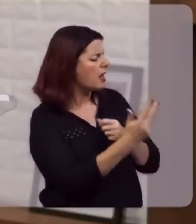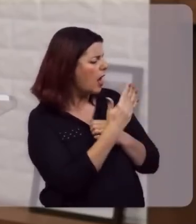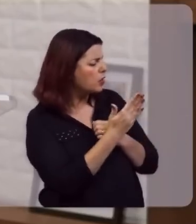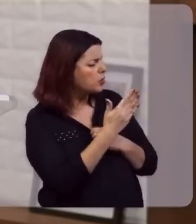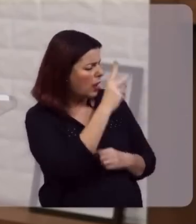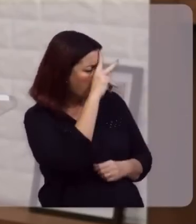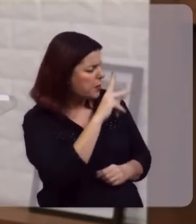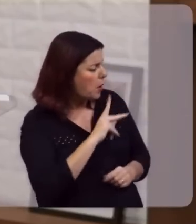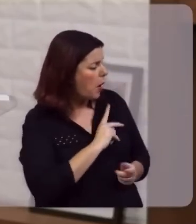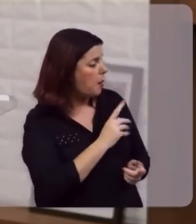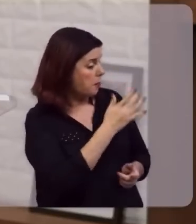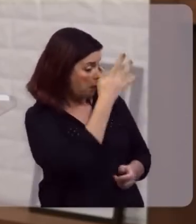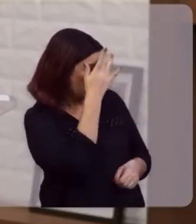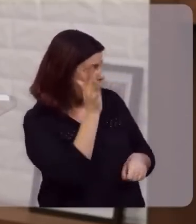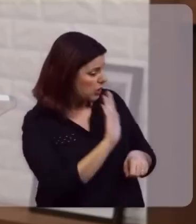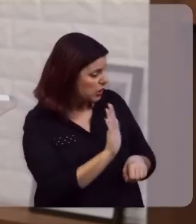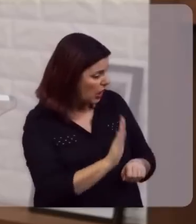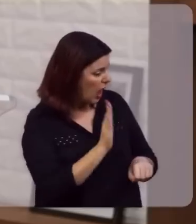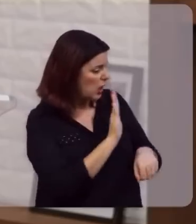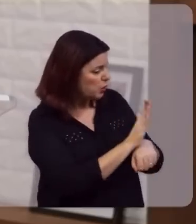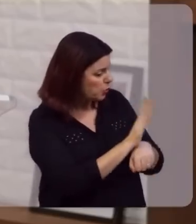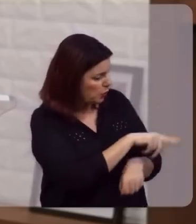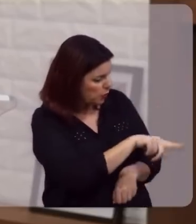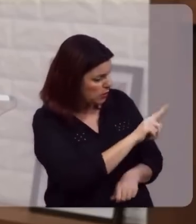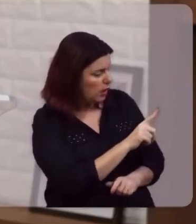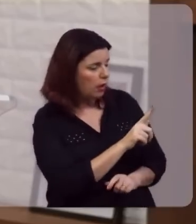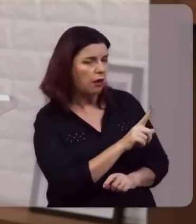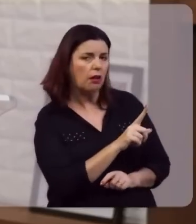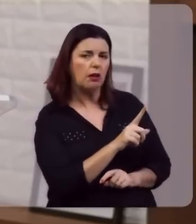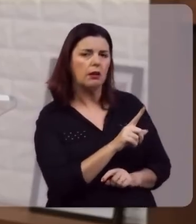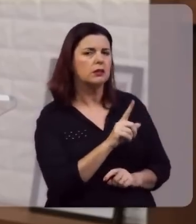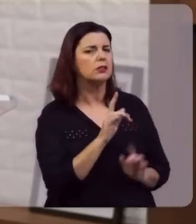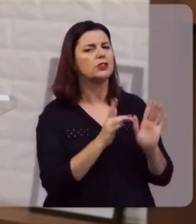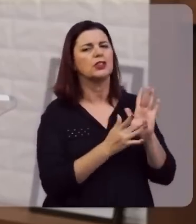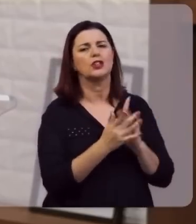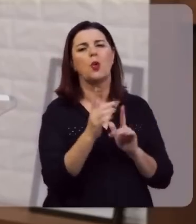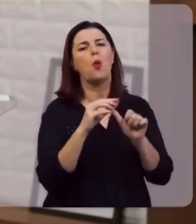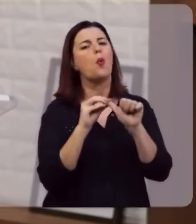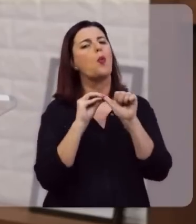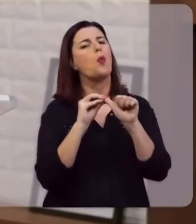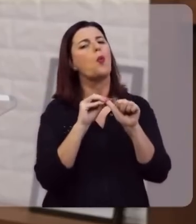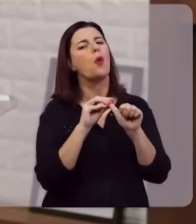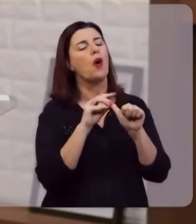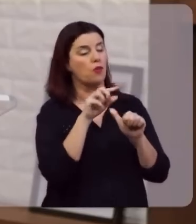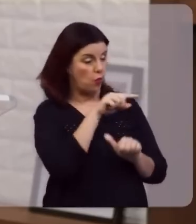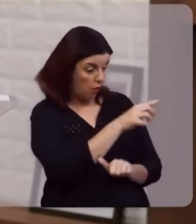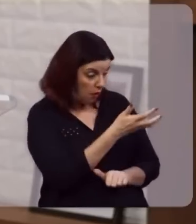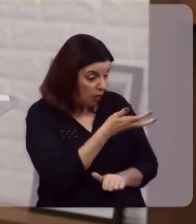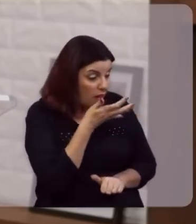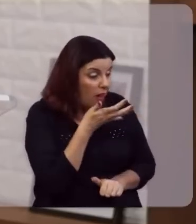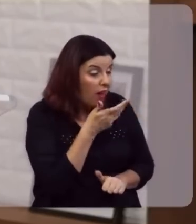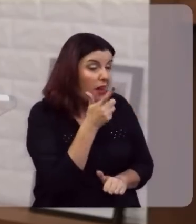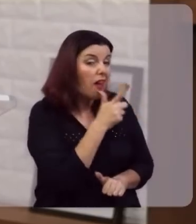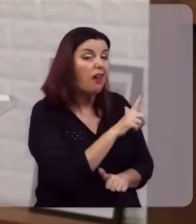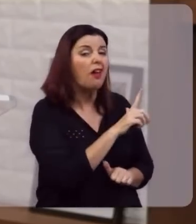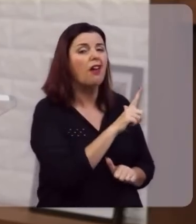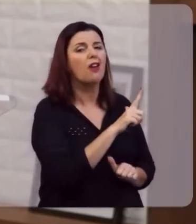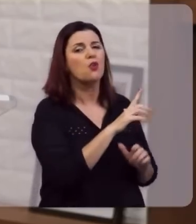se outras pessoas já tentaram ajudá-lo. Jesus só faz uma pergunta, você quer ser curado?